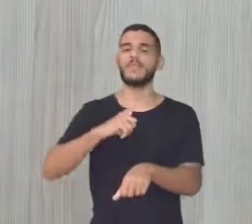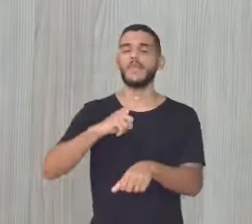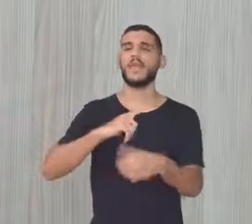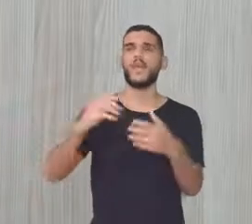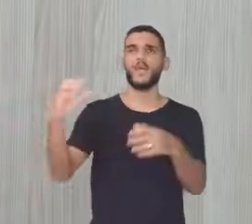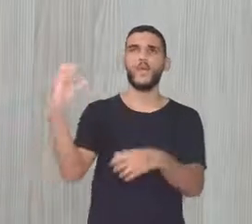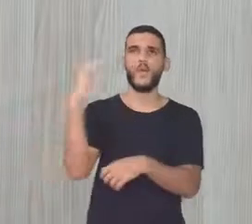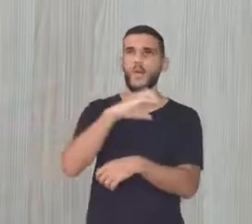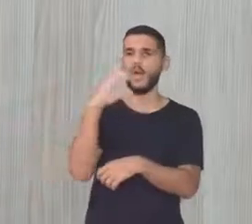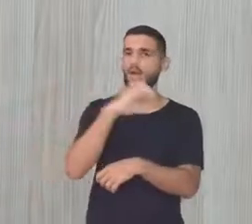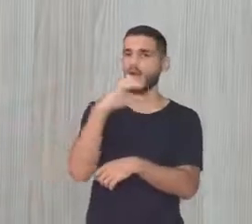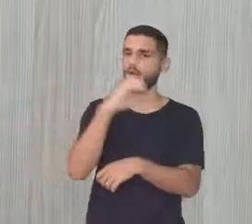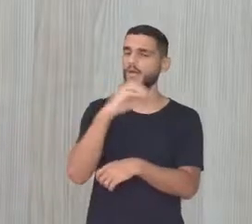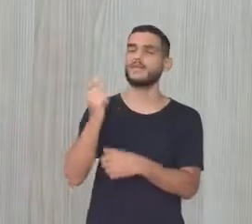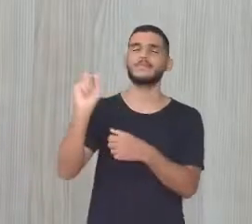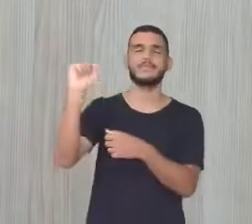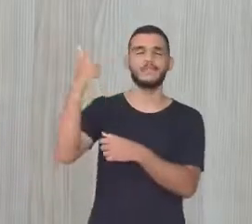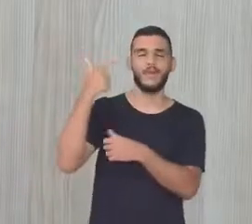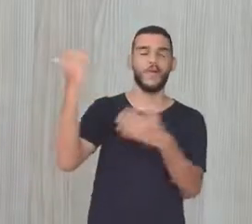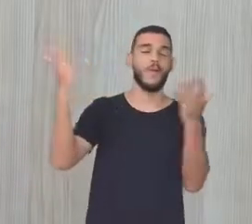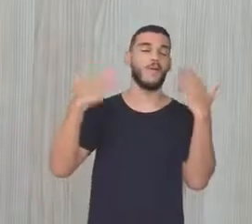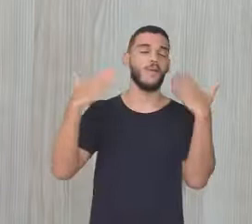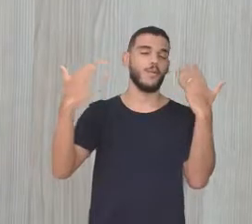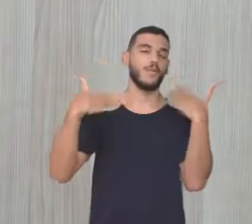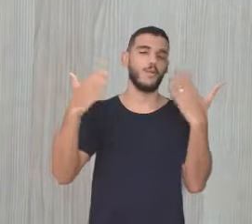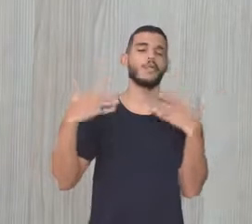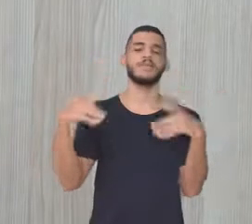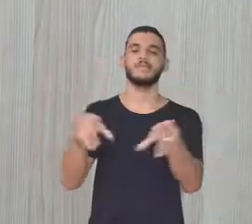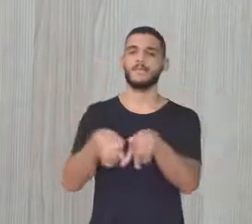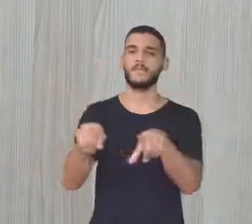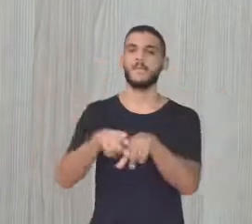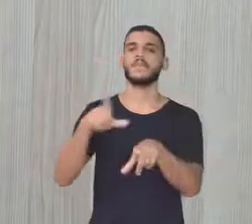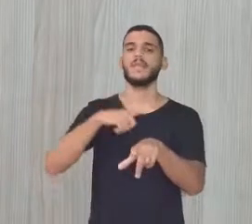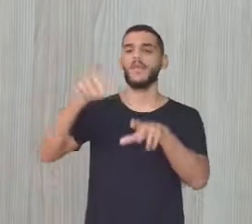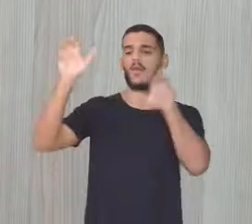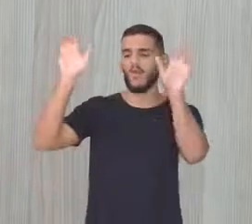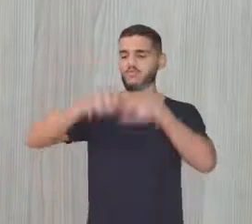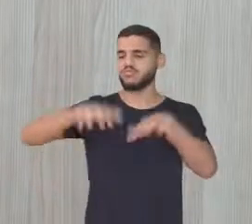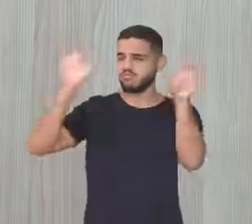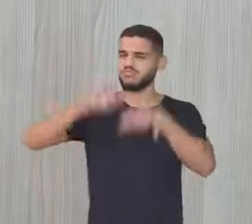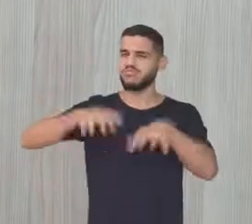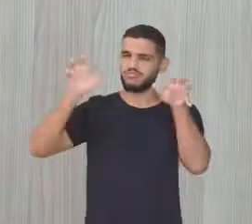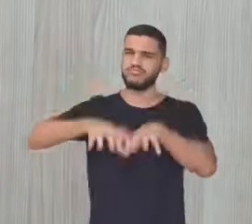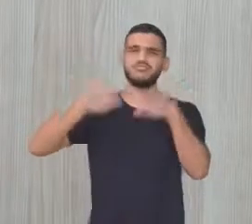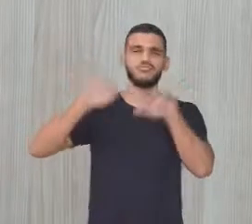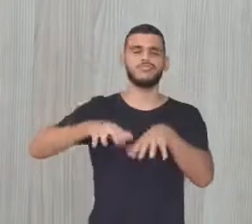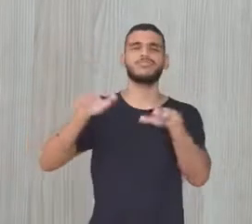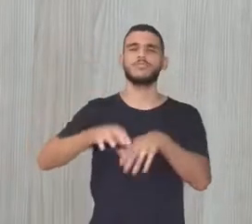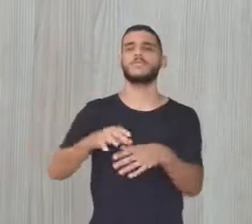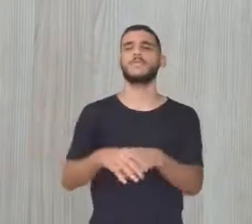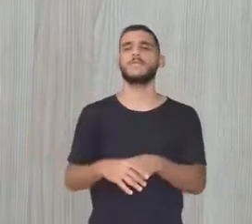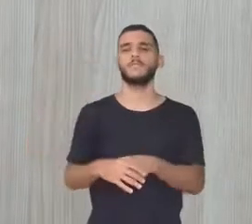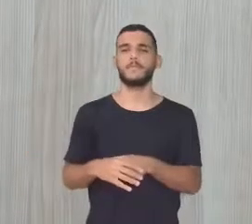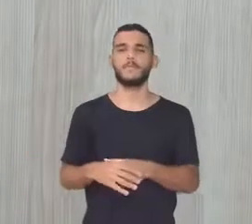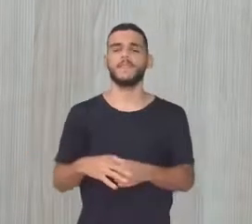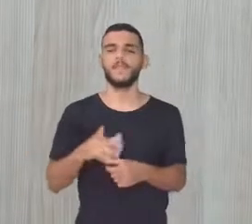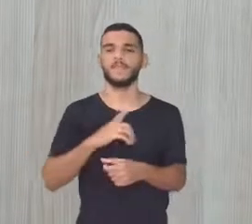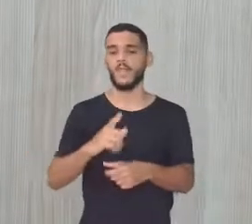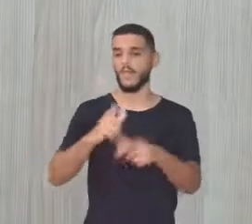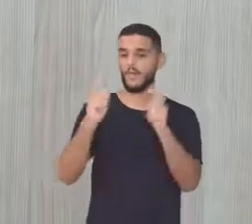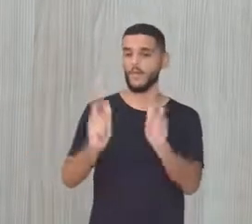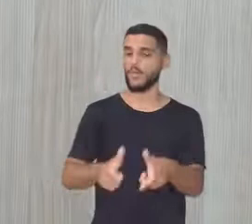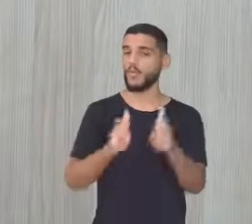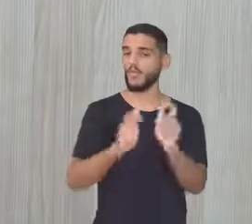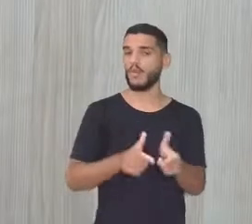tão grande, né Muito sol, muito quente Também existe muita chuva No período de chuva Então tem açudes lá Que